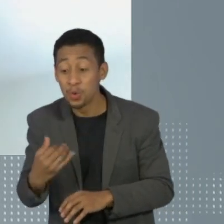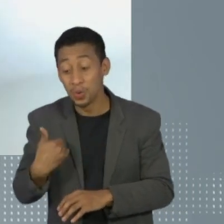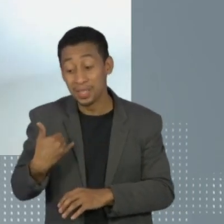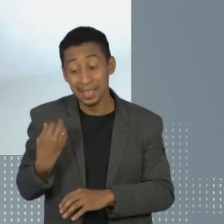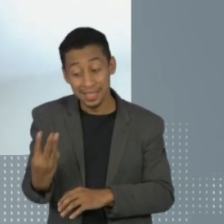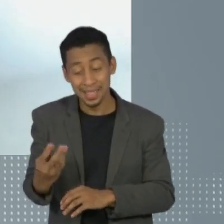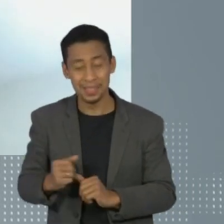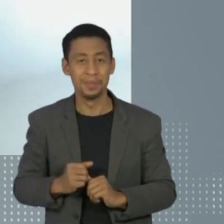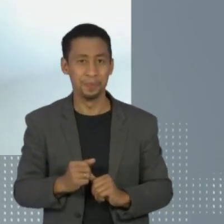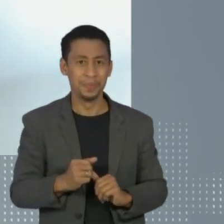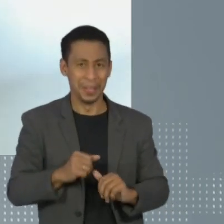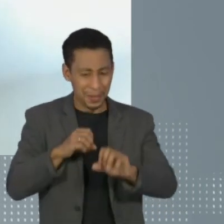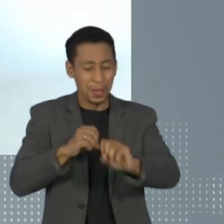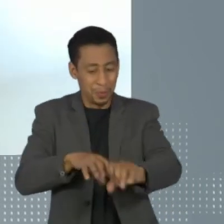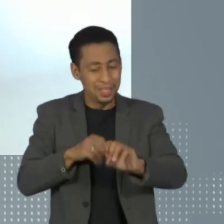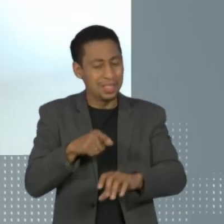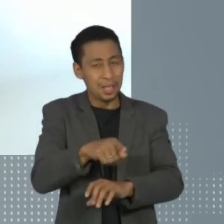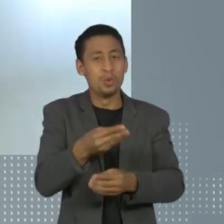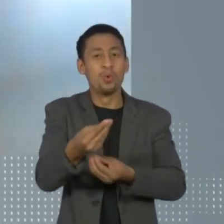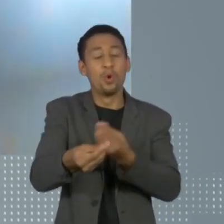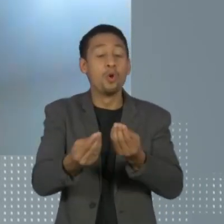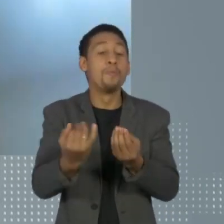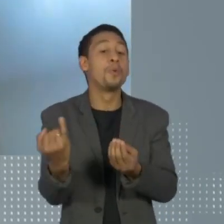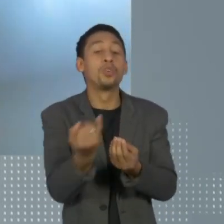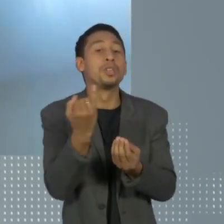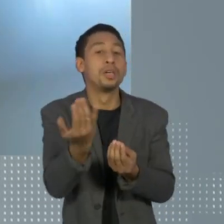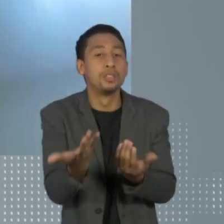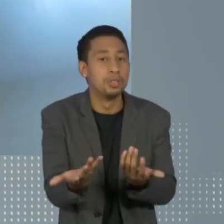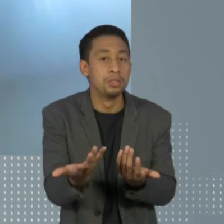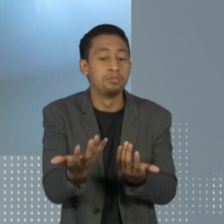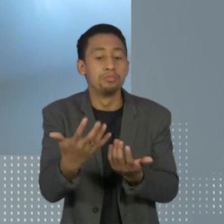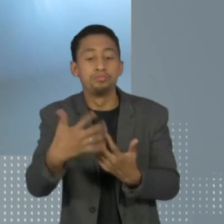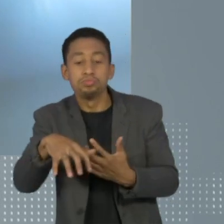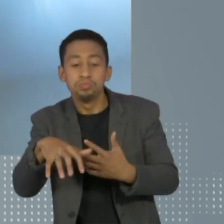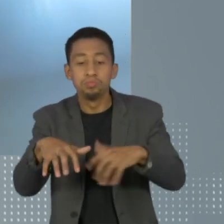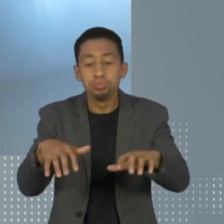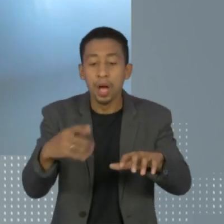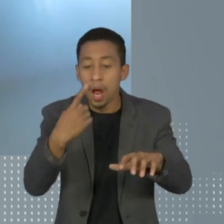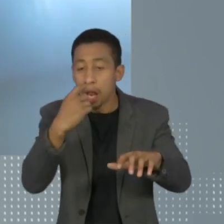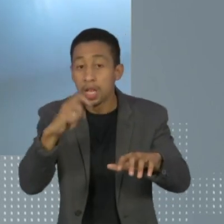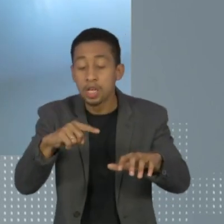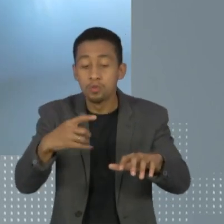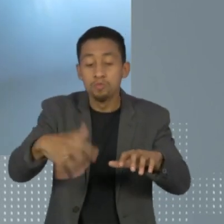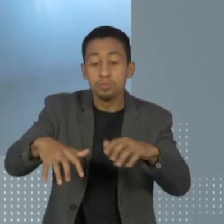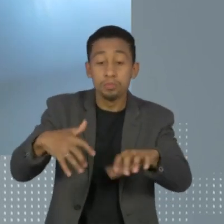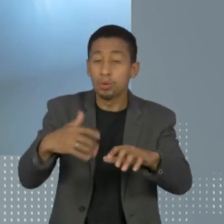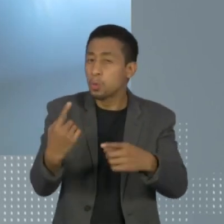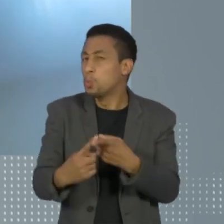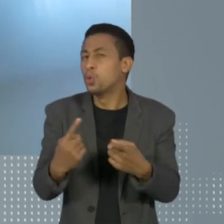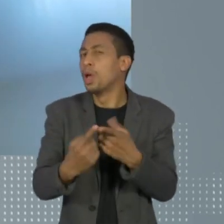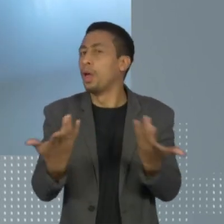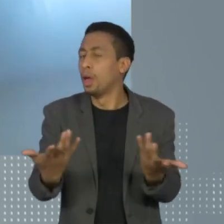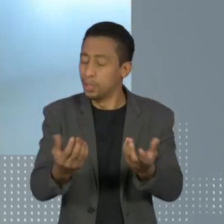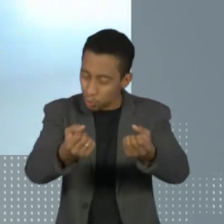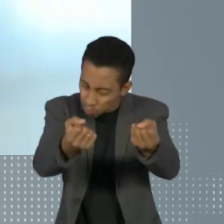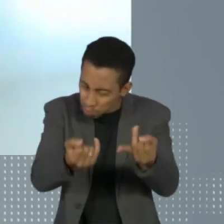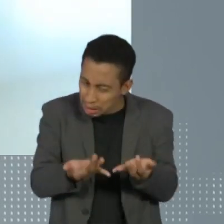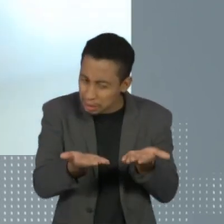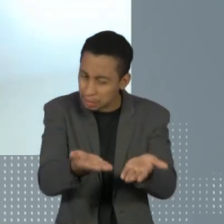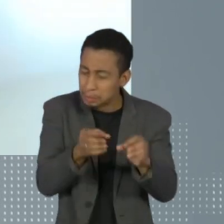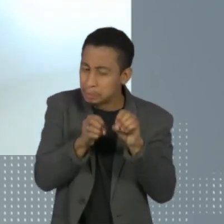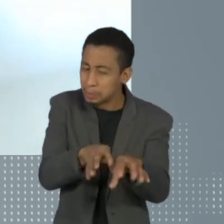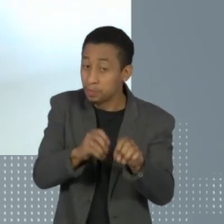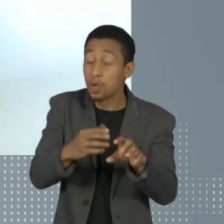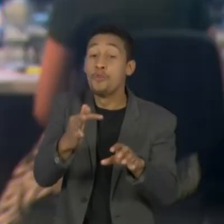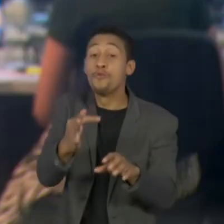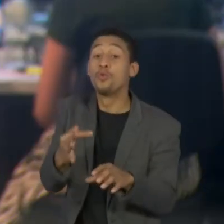qual a importância de separar o lixo, o porquê que a gente tem que separar o lixo e o que isso vai produzir na nossa